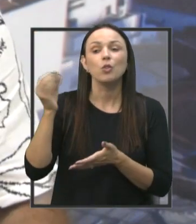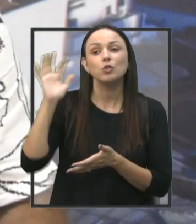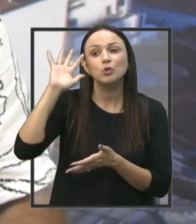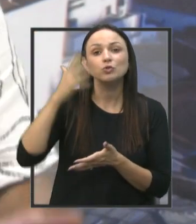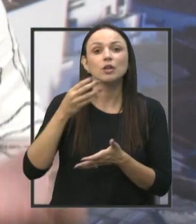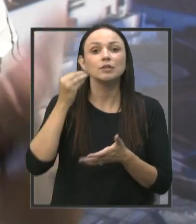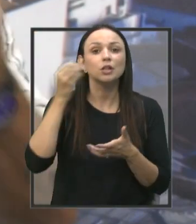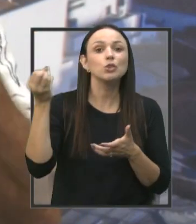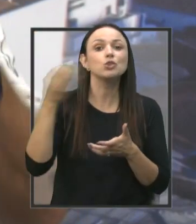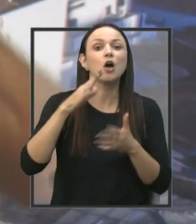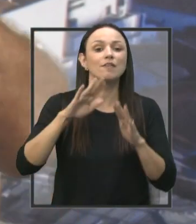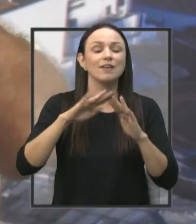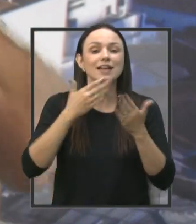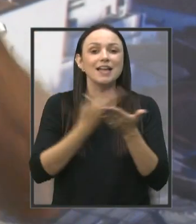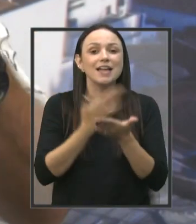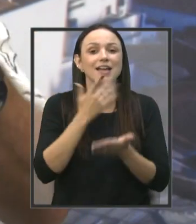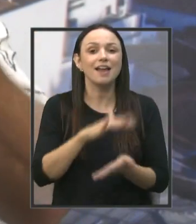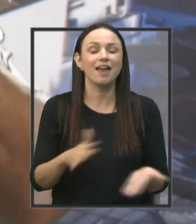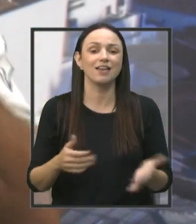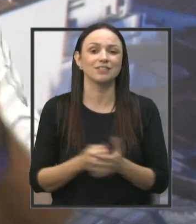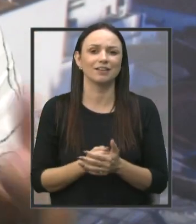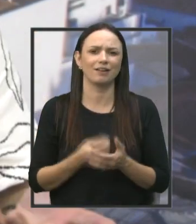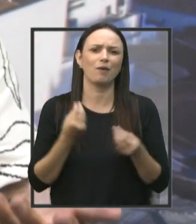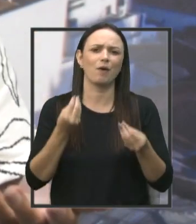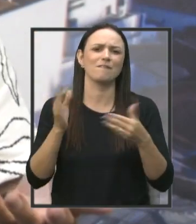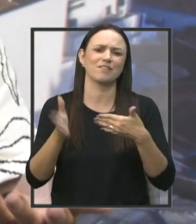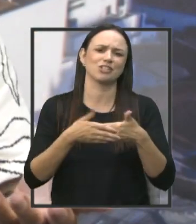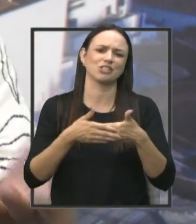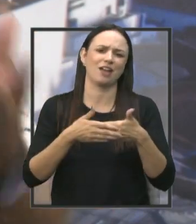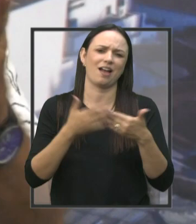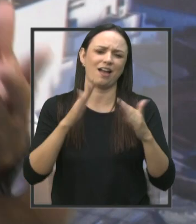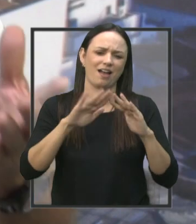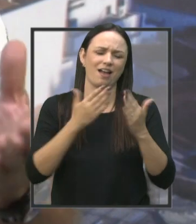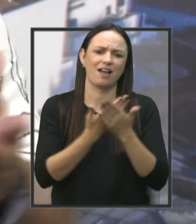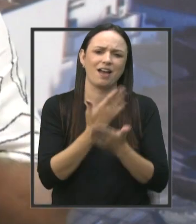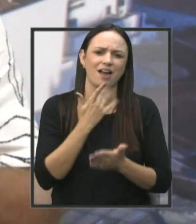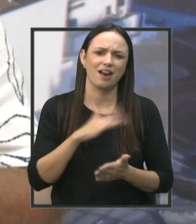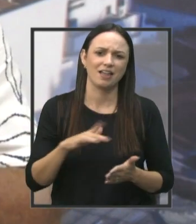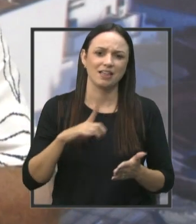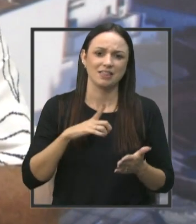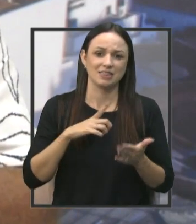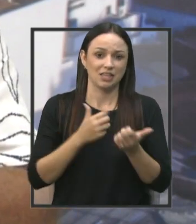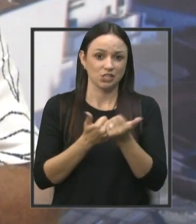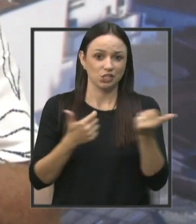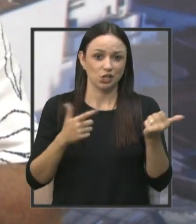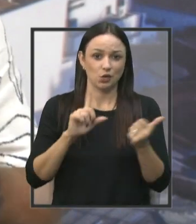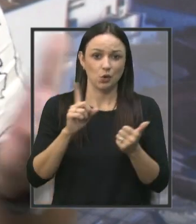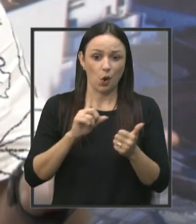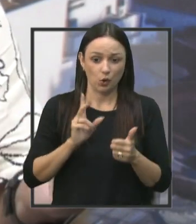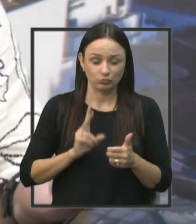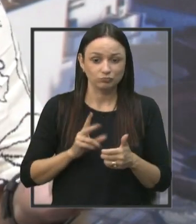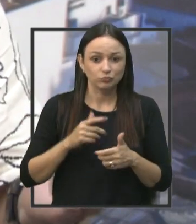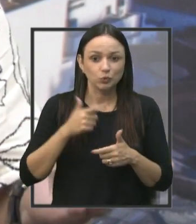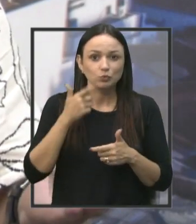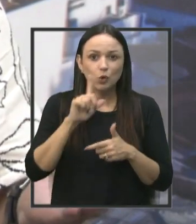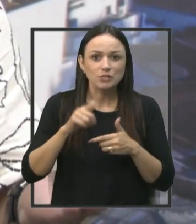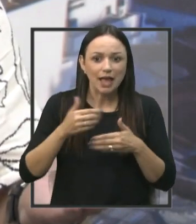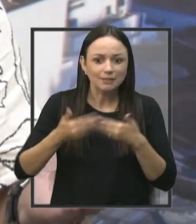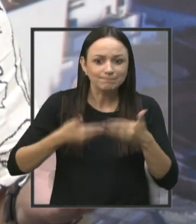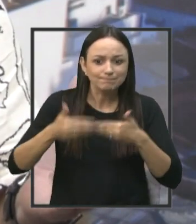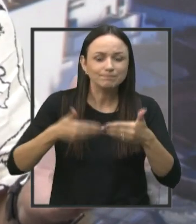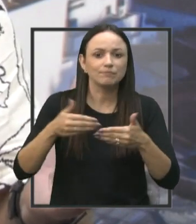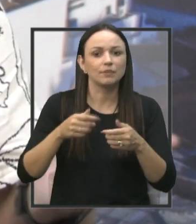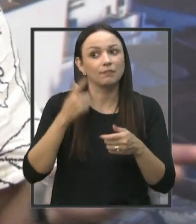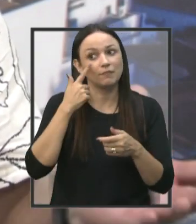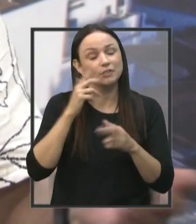creches. Quanto faz, você acha que tem cabimento, fechar, creche? Tá? Se tem uma diretoria que não está aguentando tocar, vamos ver